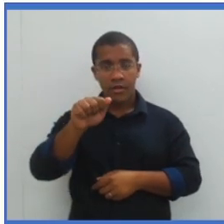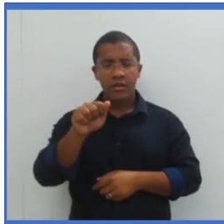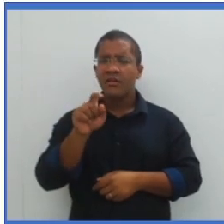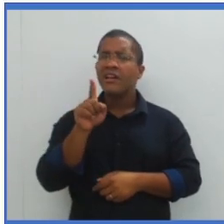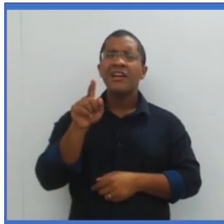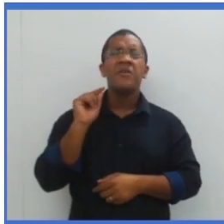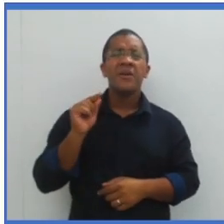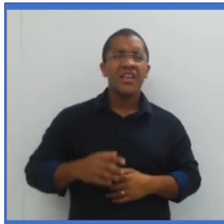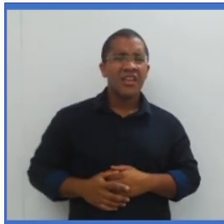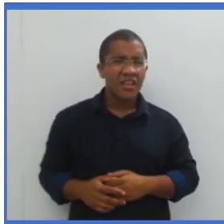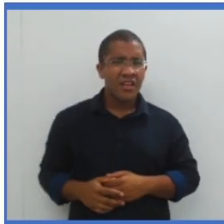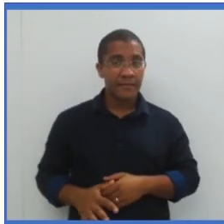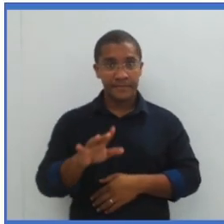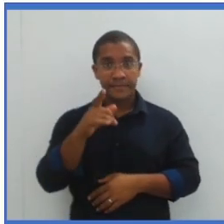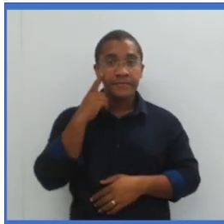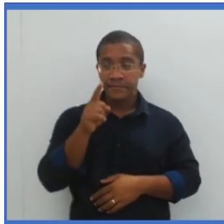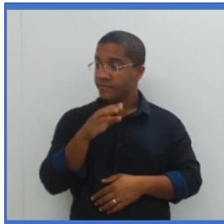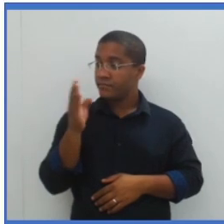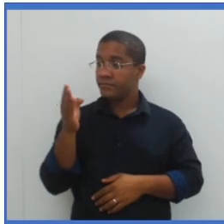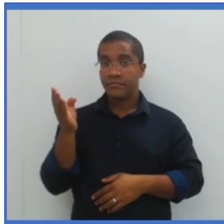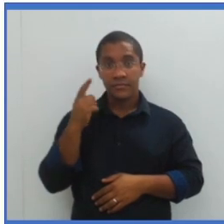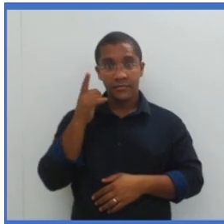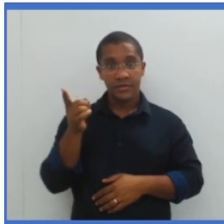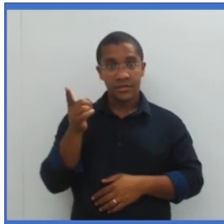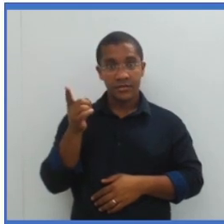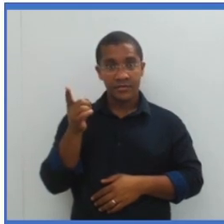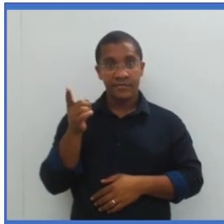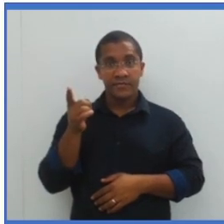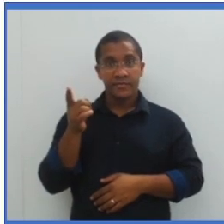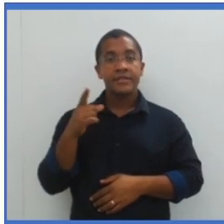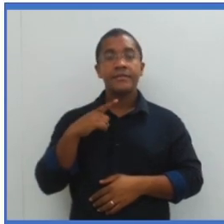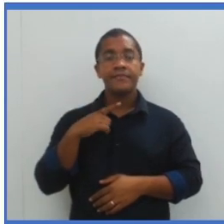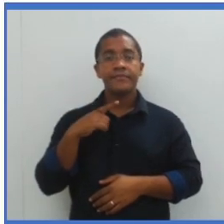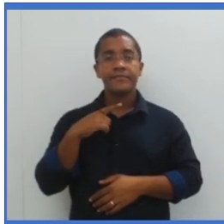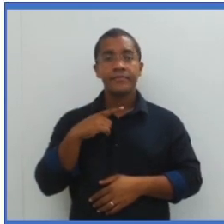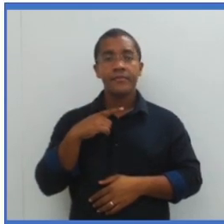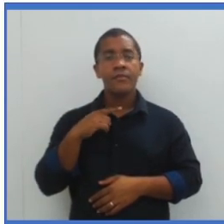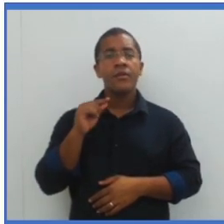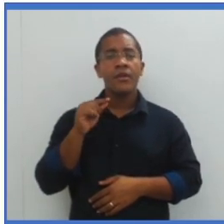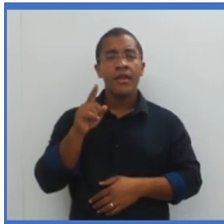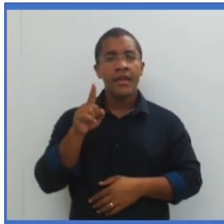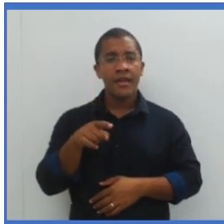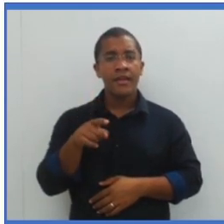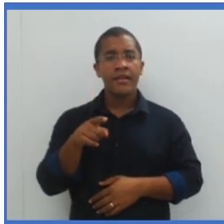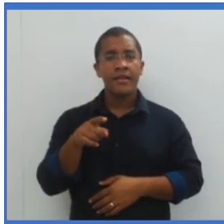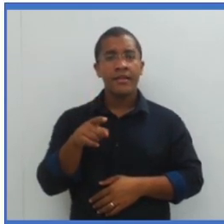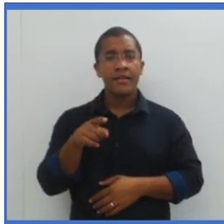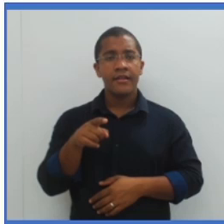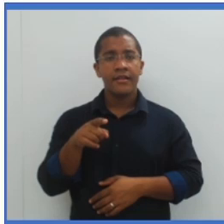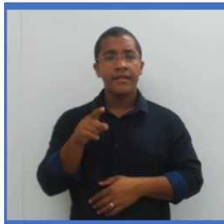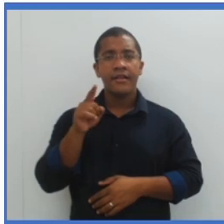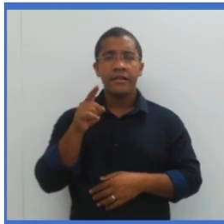roldana ou polia? Olha a imagem do lado. Rodana ou polia é um disco